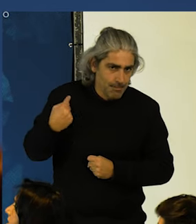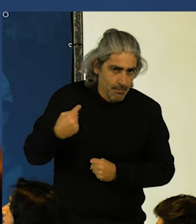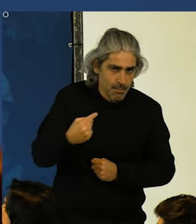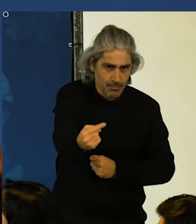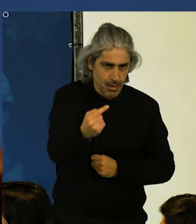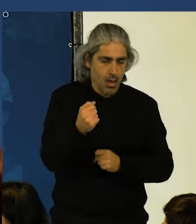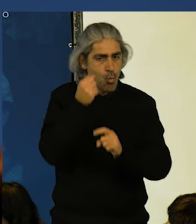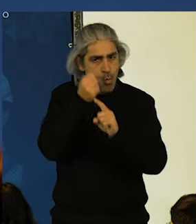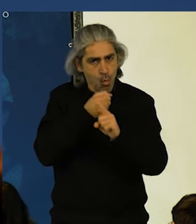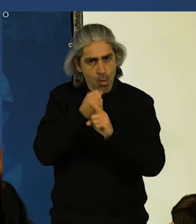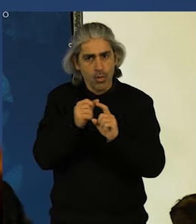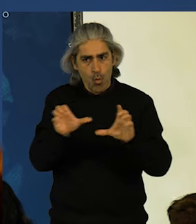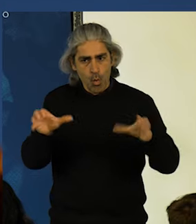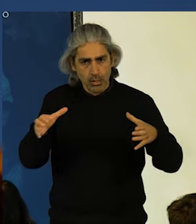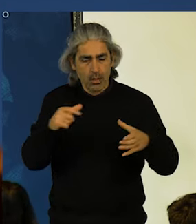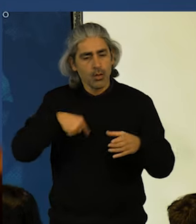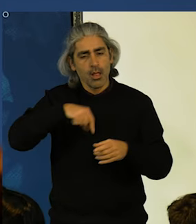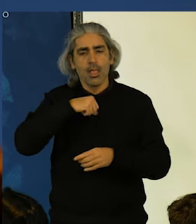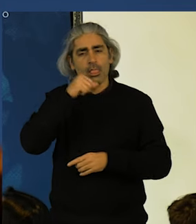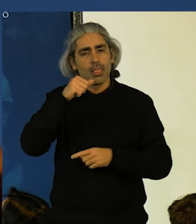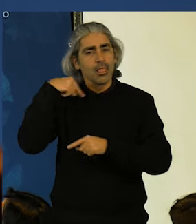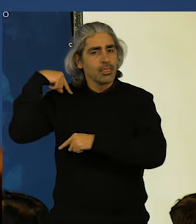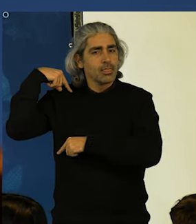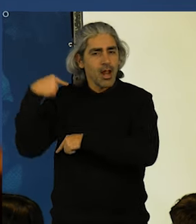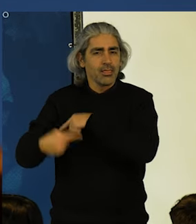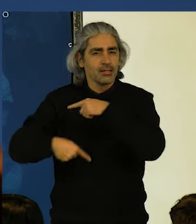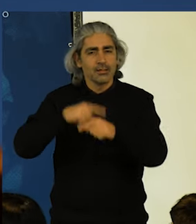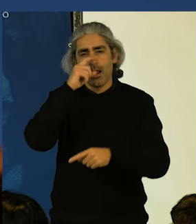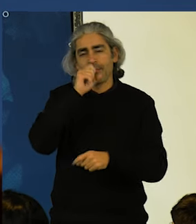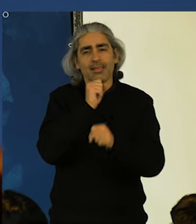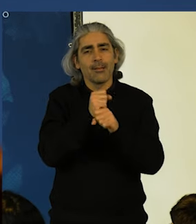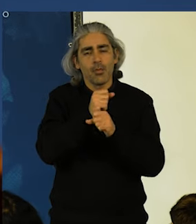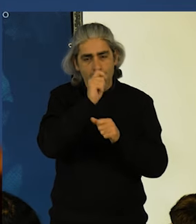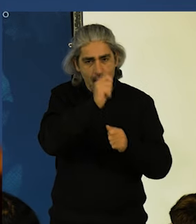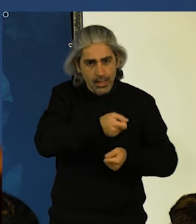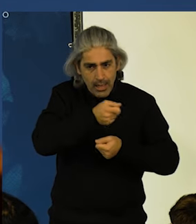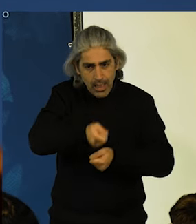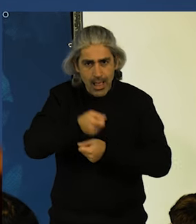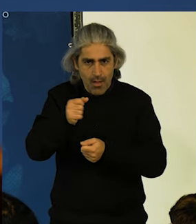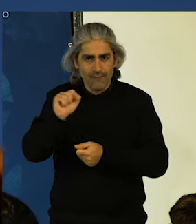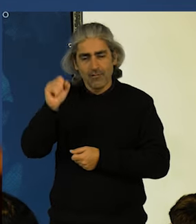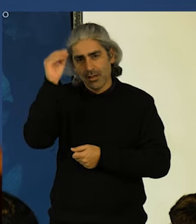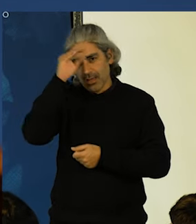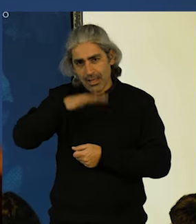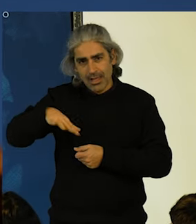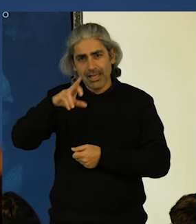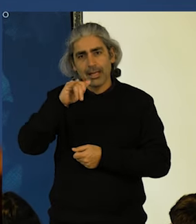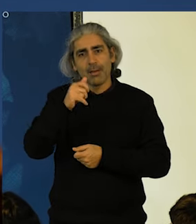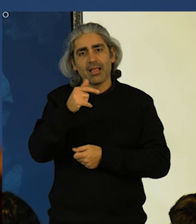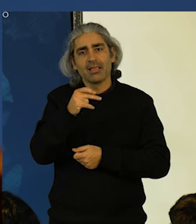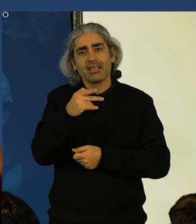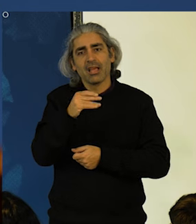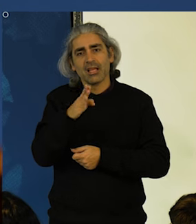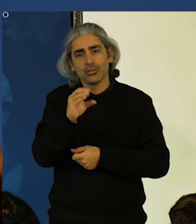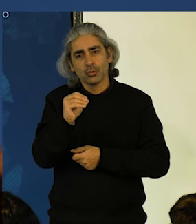coletiva são a nossa tradição. Lembro os trabalhadores agrícolas do Ribatejo, nas suas greves pelo horário de trabalho.